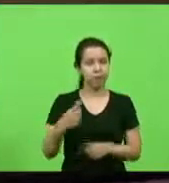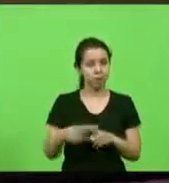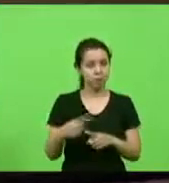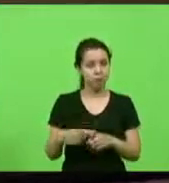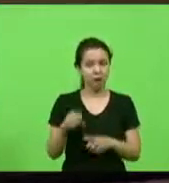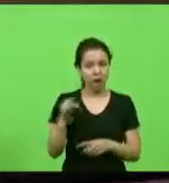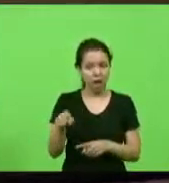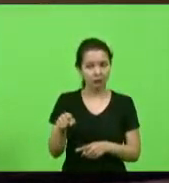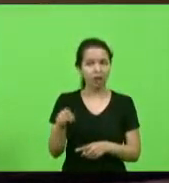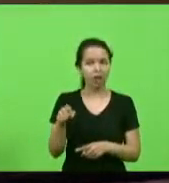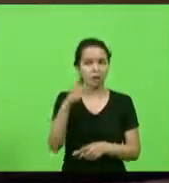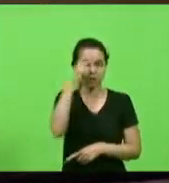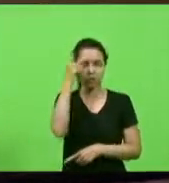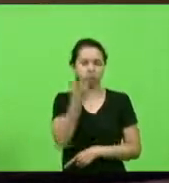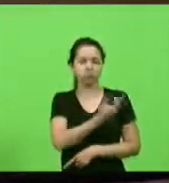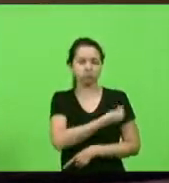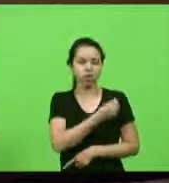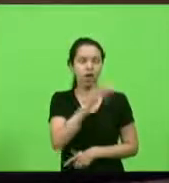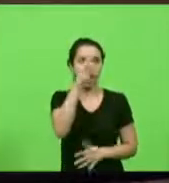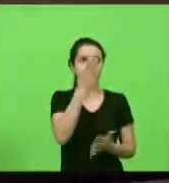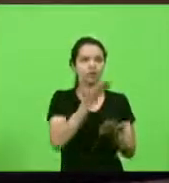acreditando que ela realmente foi